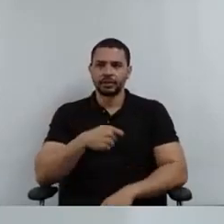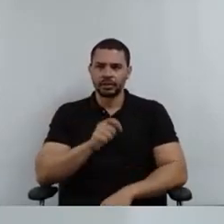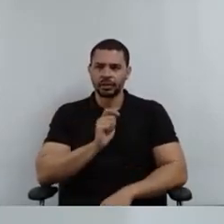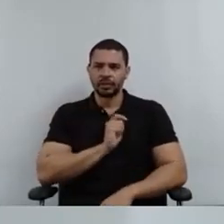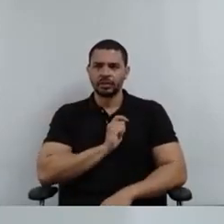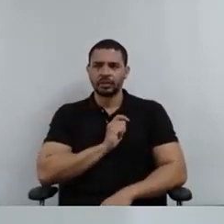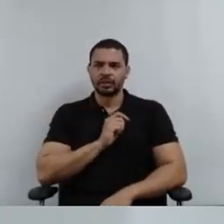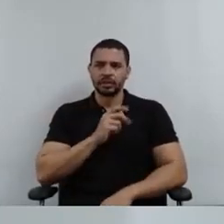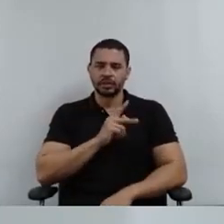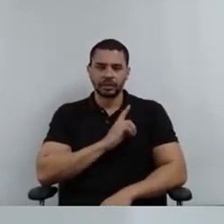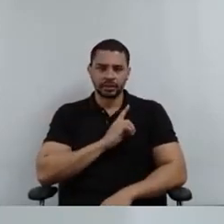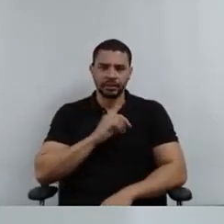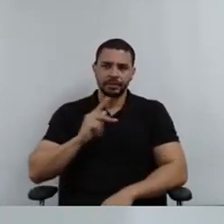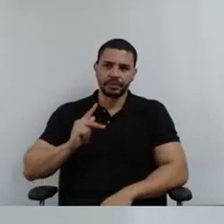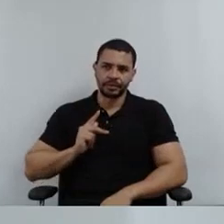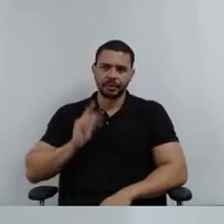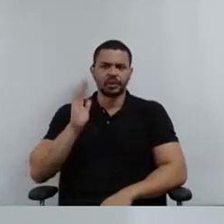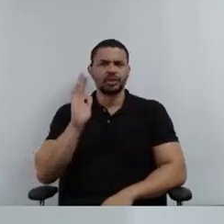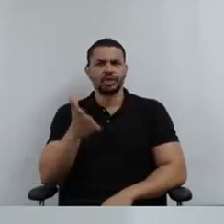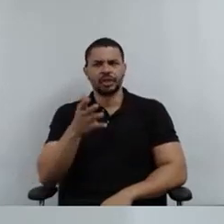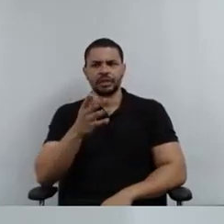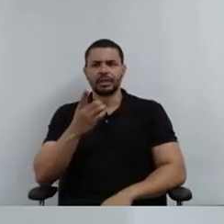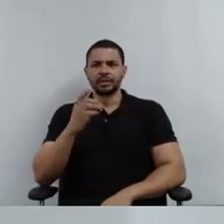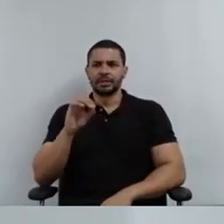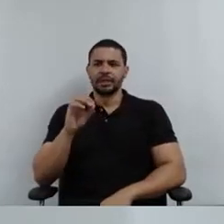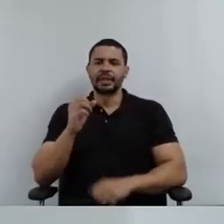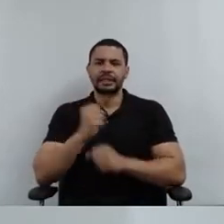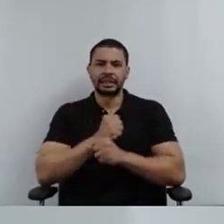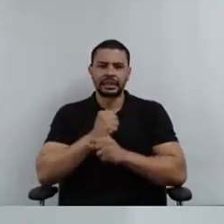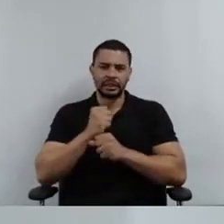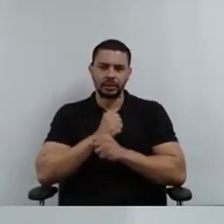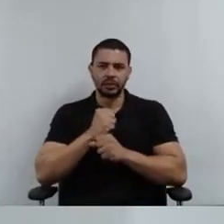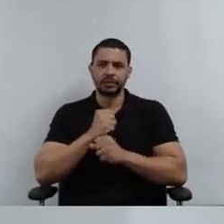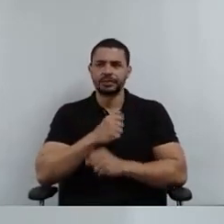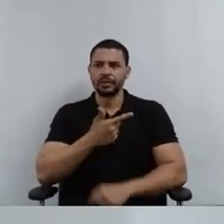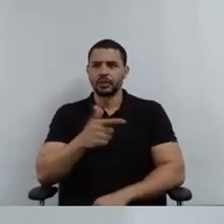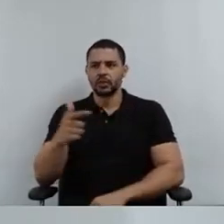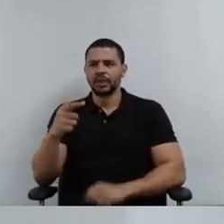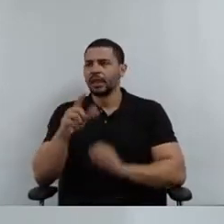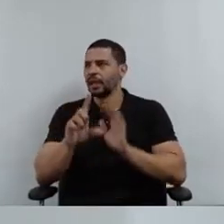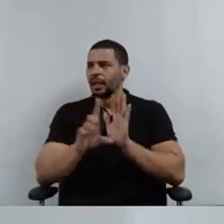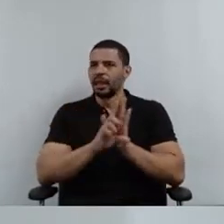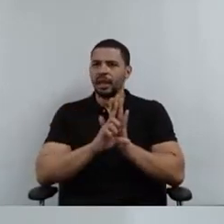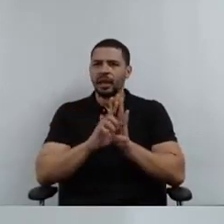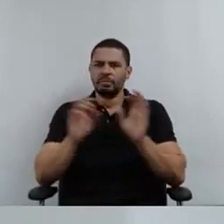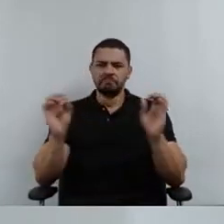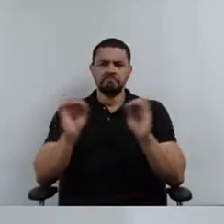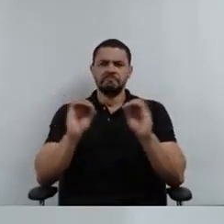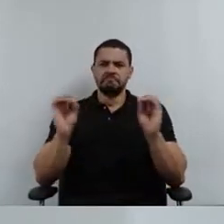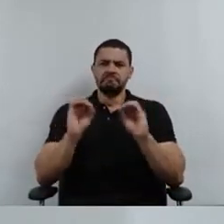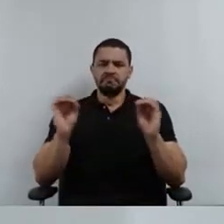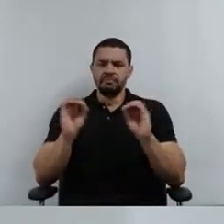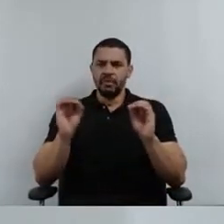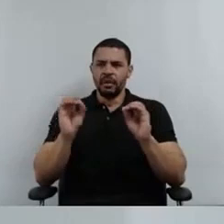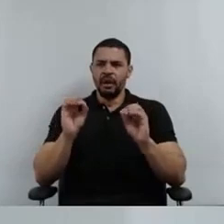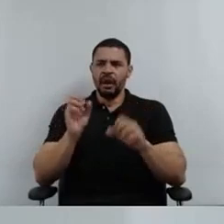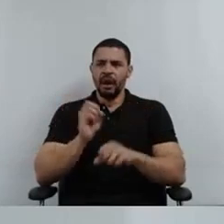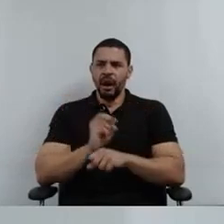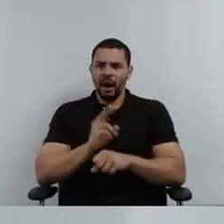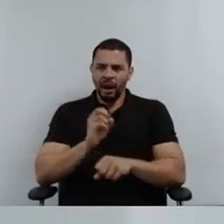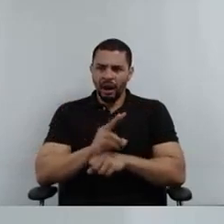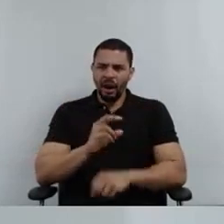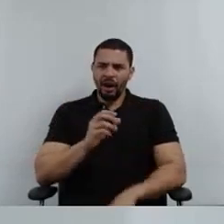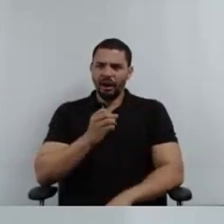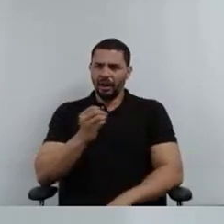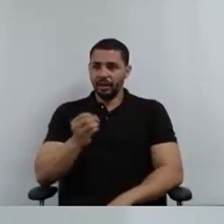estávamos há 10 anos sem envio de projeto de lei para novas vagas. O contexto social que atravessamos nos